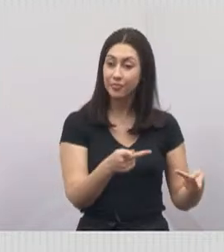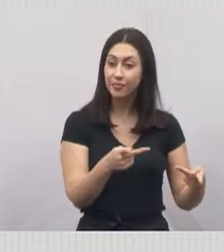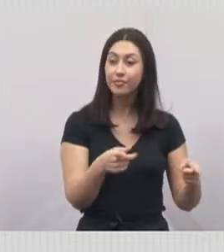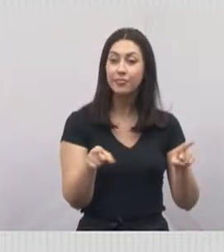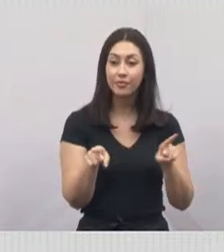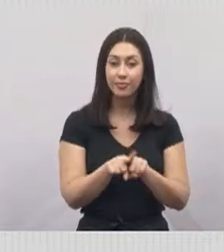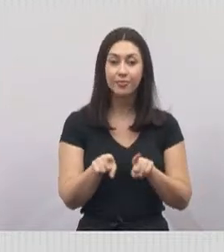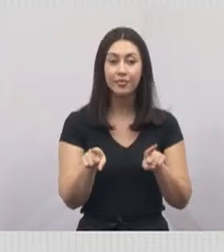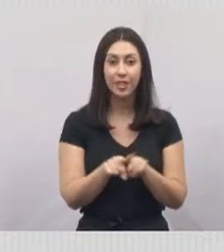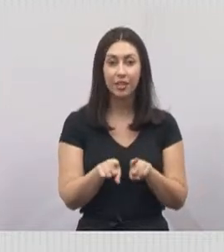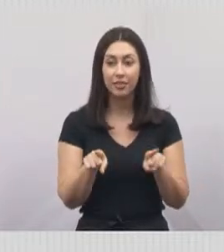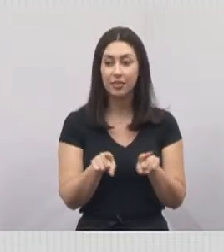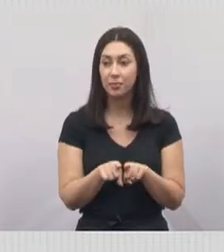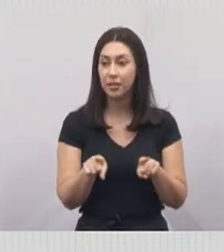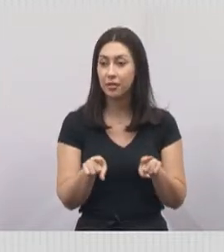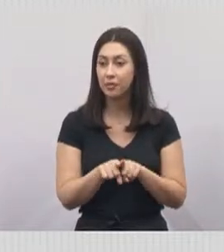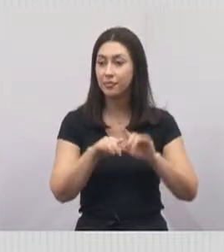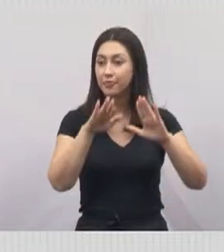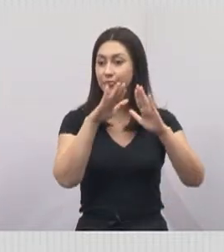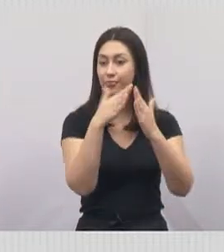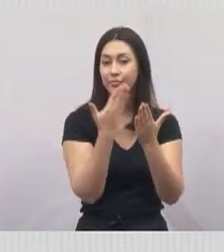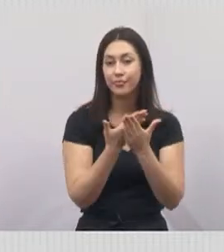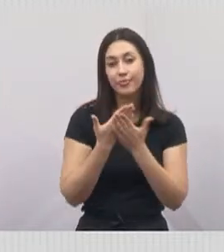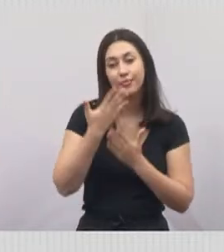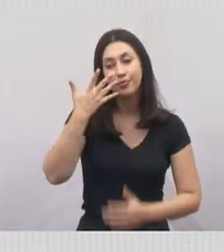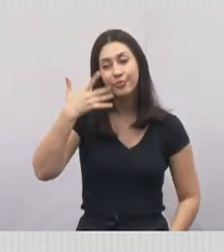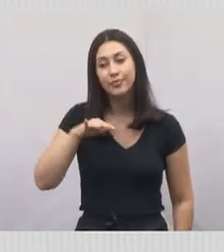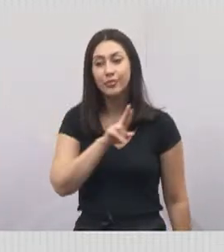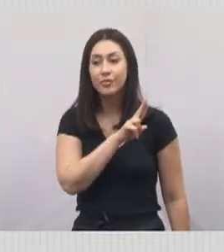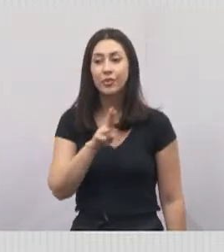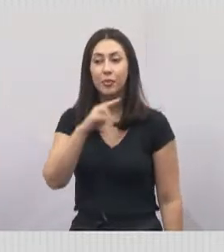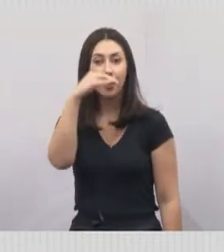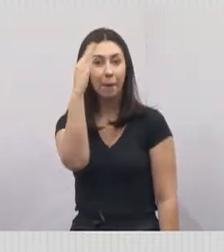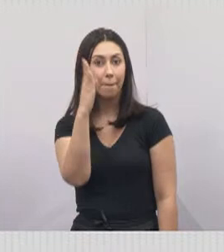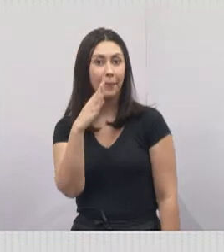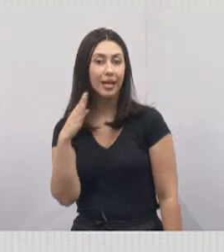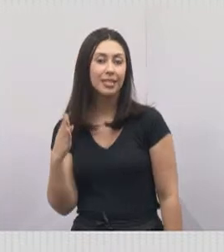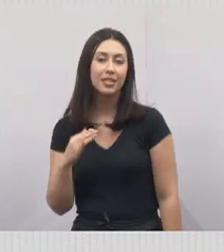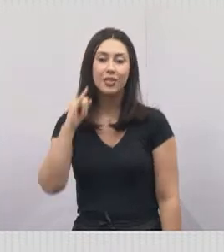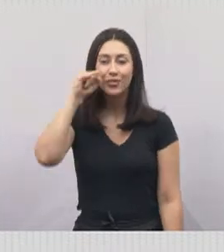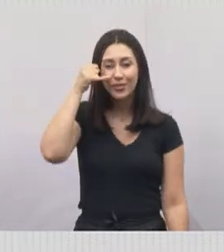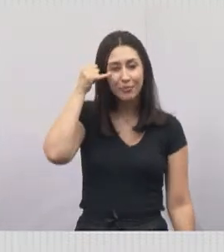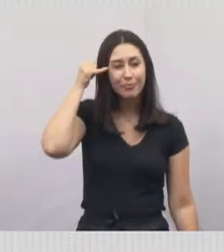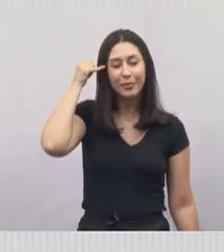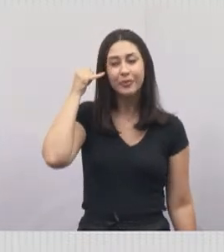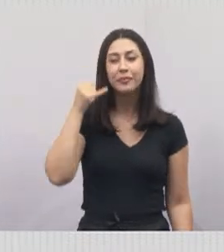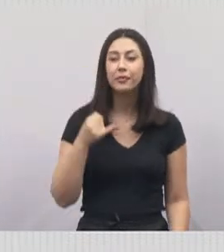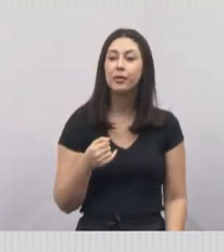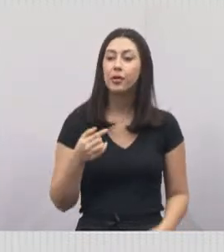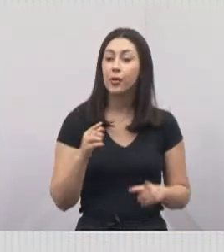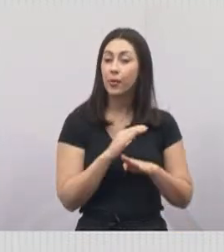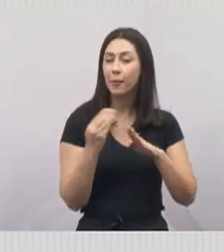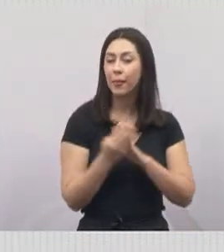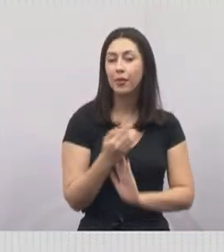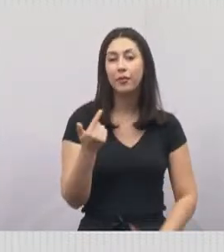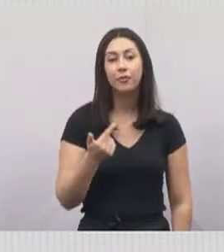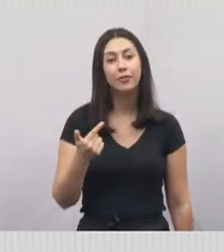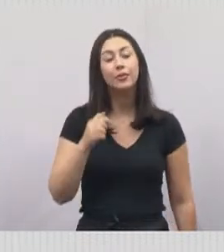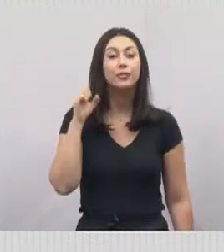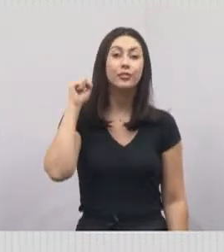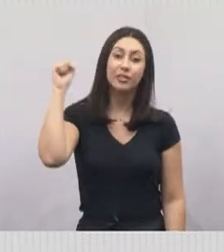também na creche Brasil-Japão. Para quem não sabe, é lá no 22 de abril, essa creche.